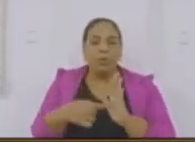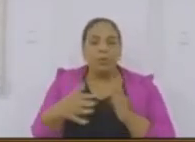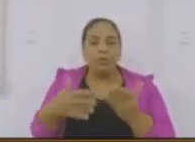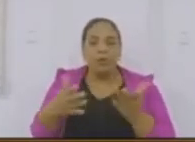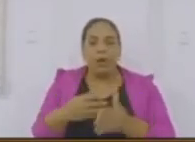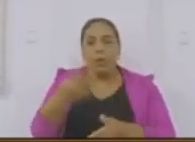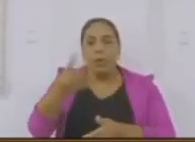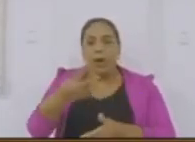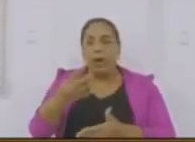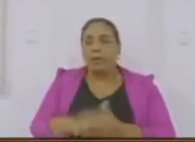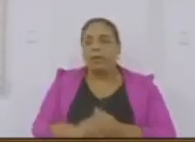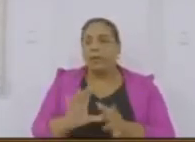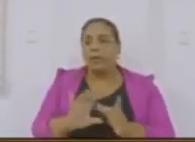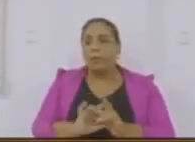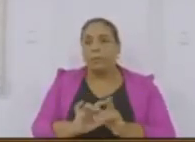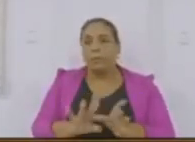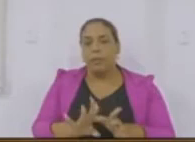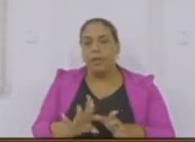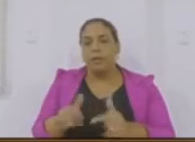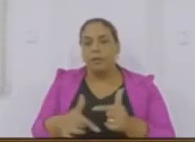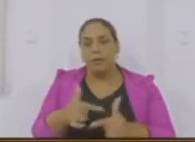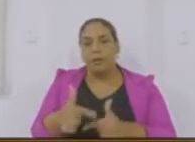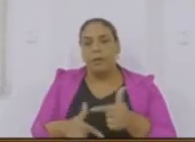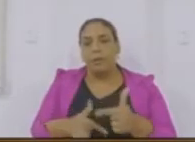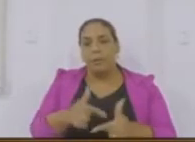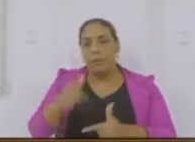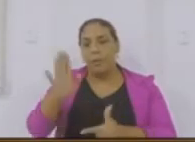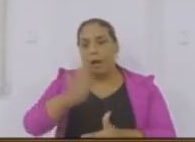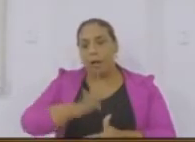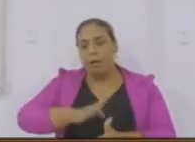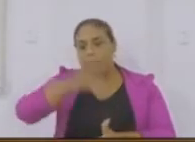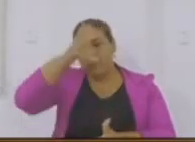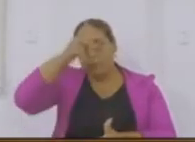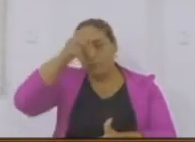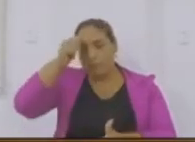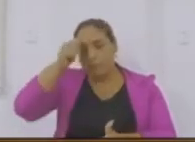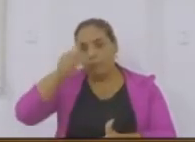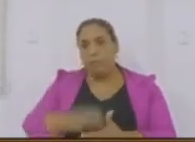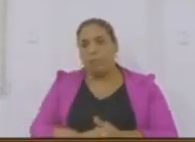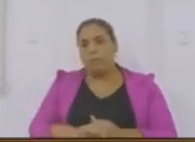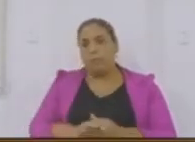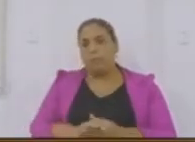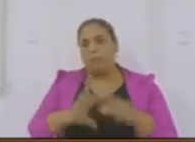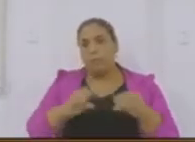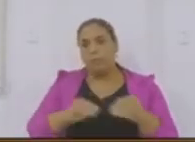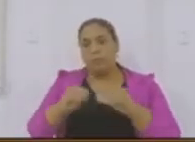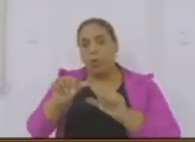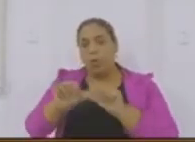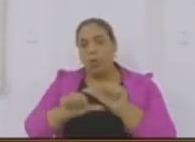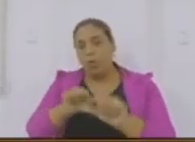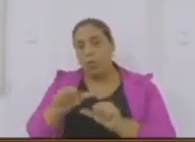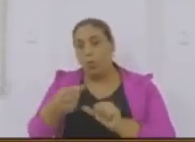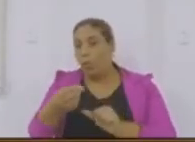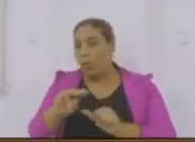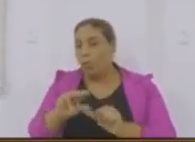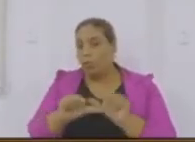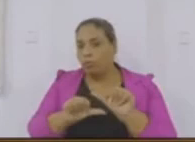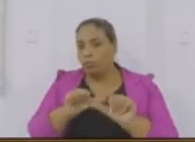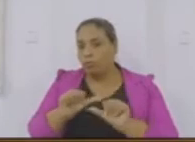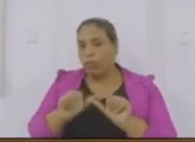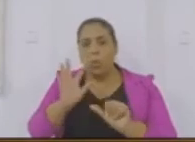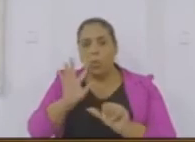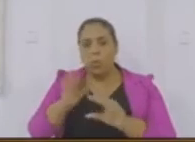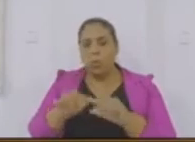permissão ou autorização de serviços públicos. Aprovação ou alteração de plano de desenvolvimento fixo territorial. Também não